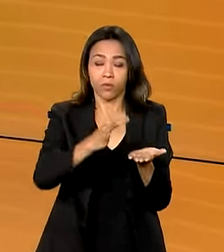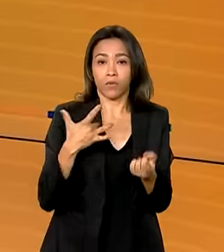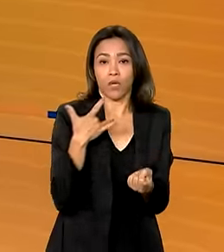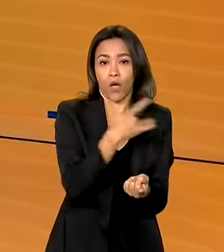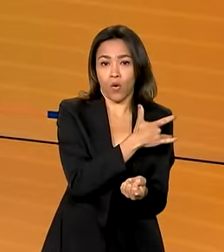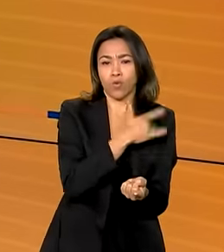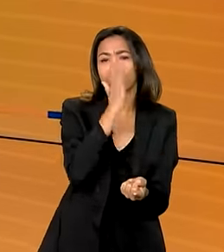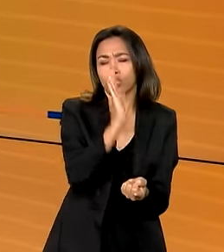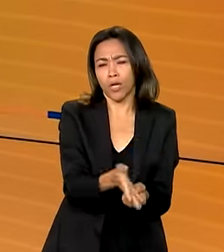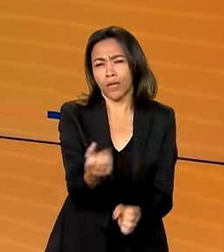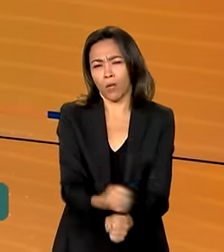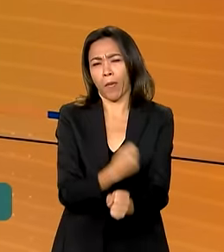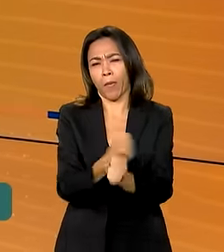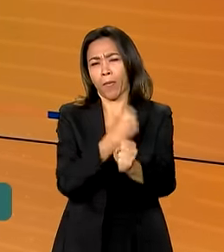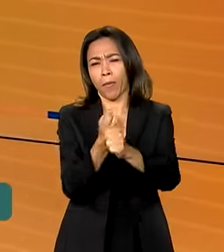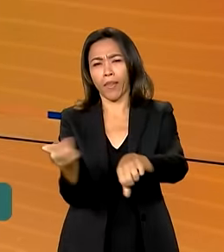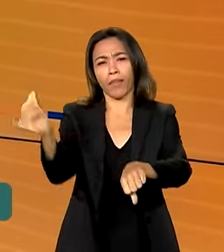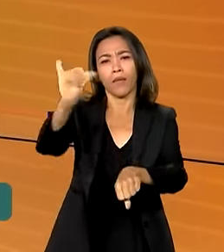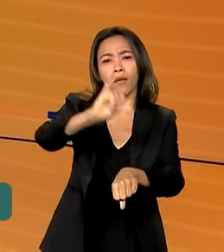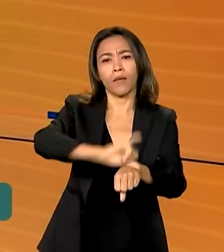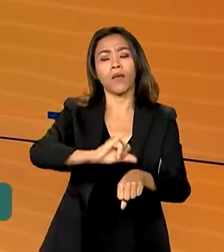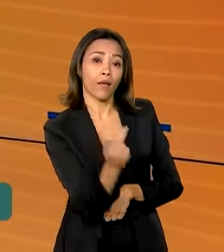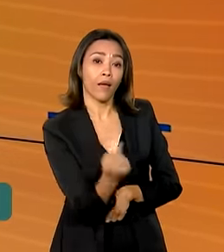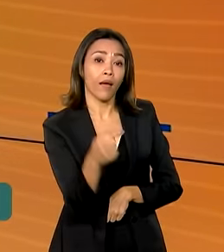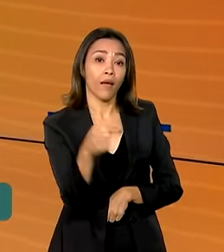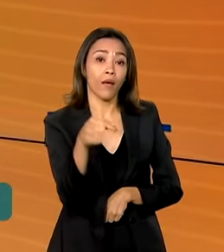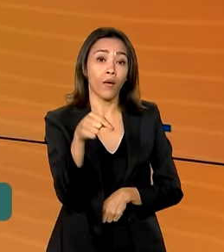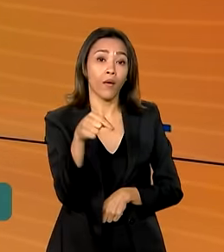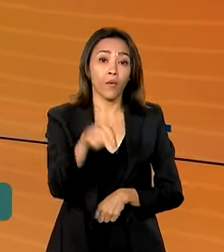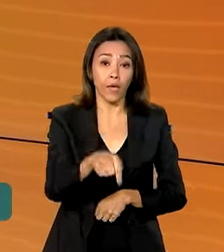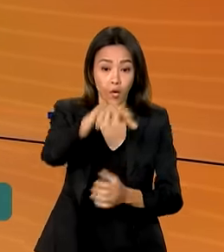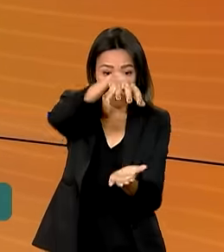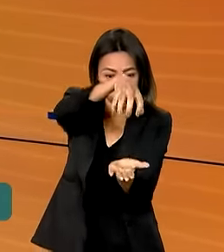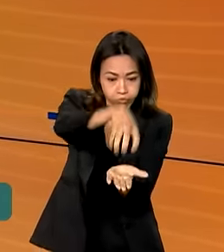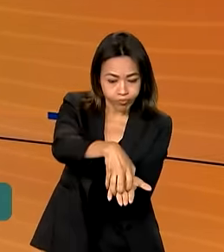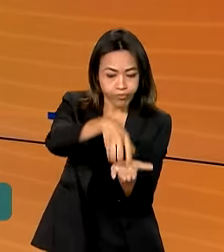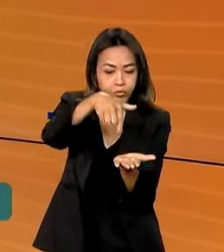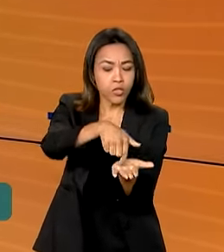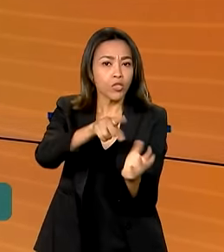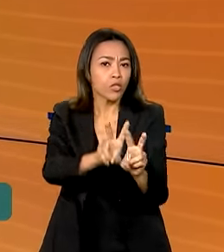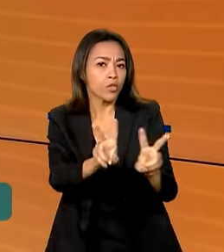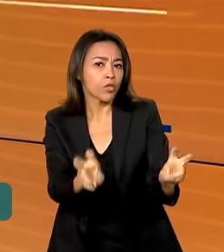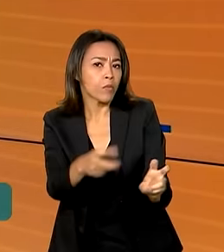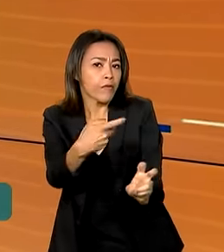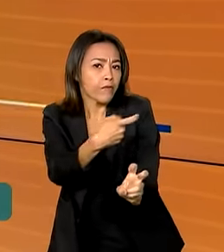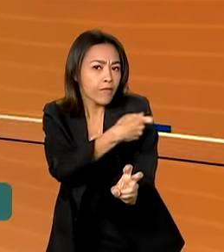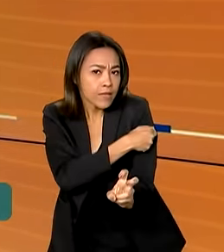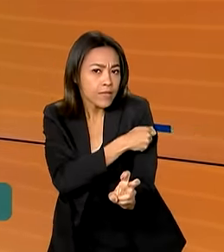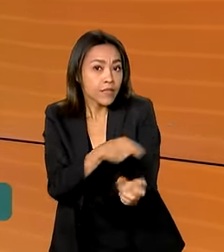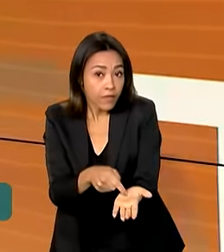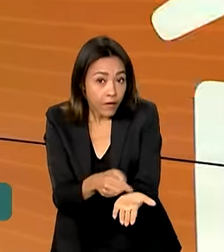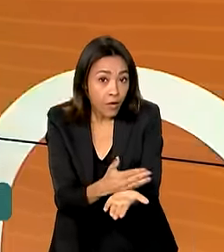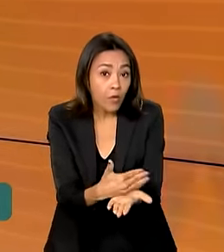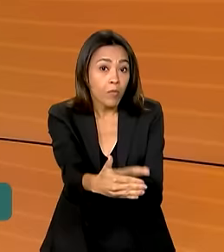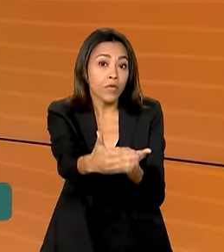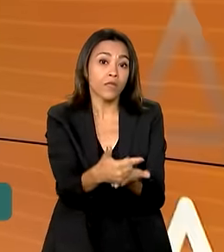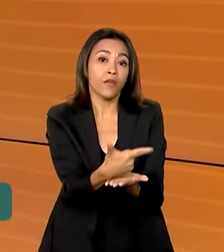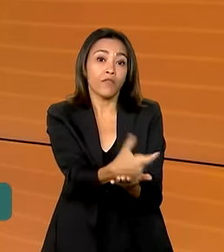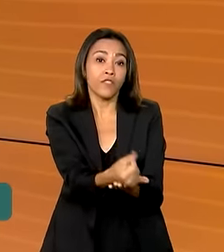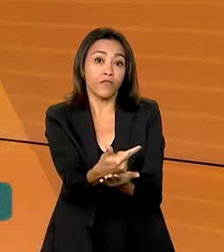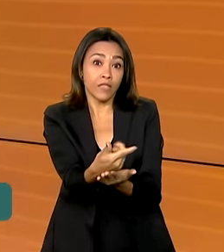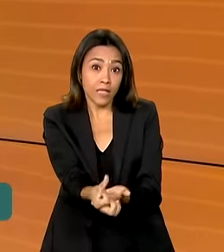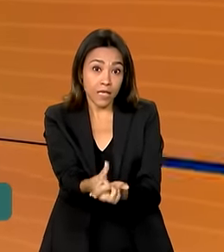está sendo construído em Belo Horizonte, o Centro Nacional de Saúde, que deve começar a operar em 2026. O